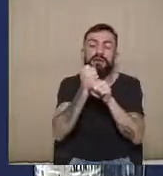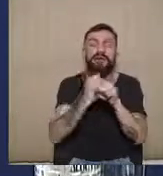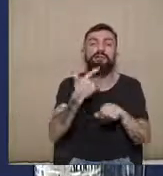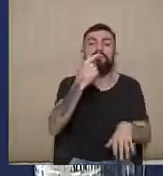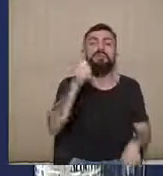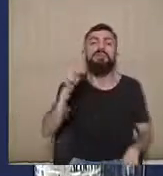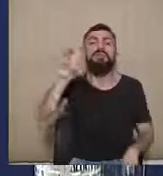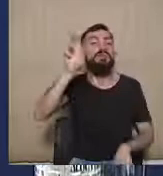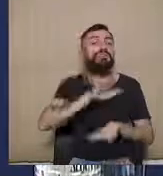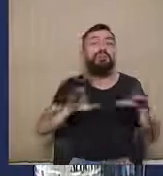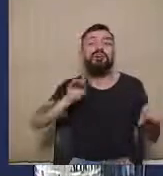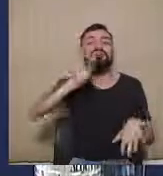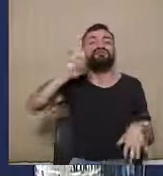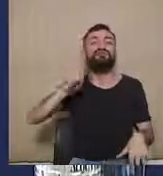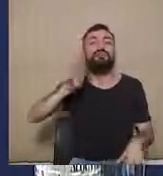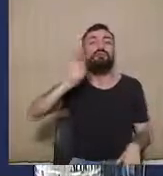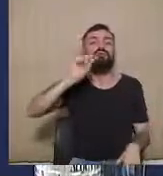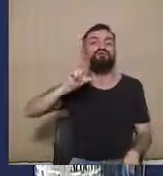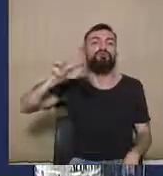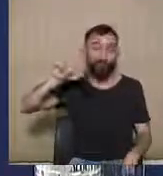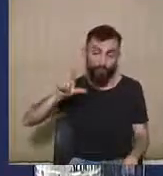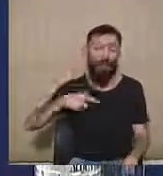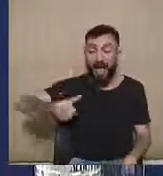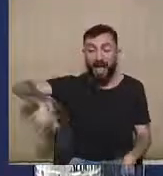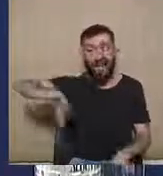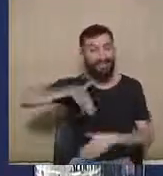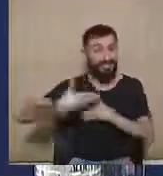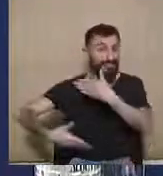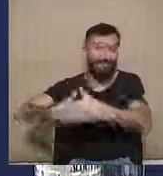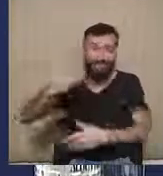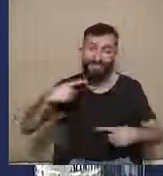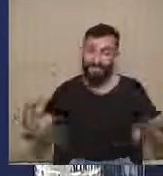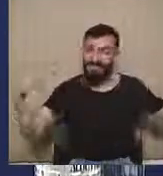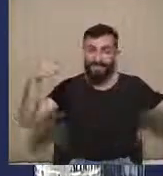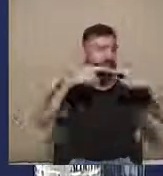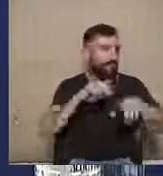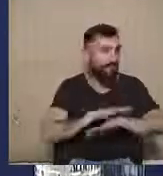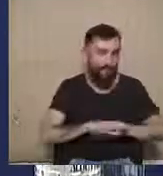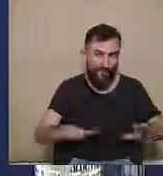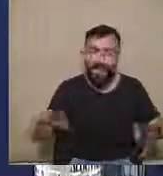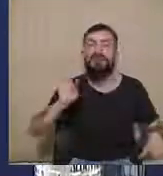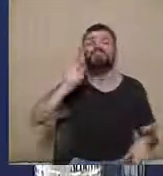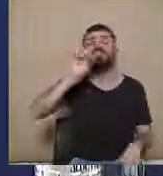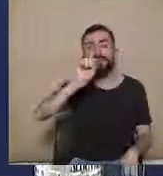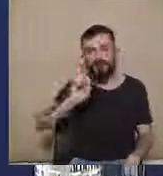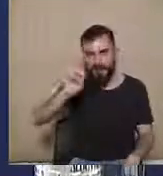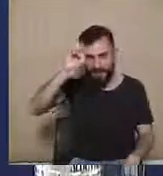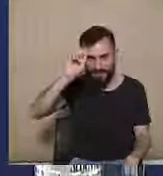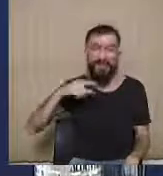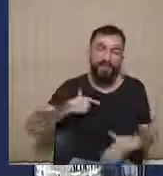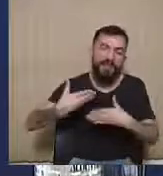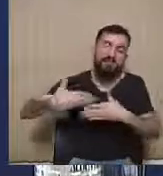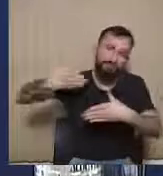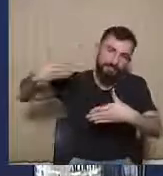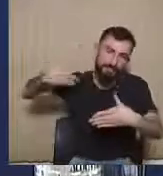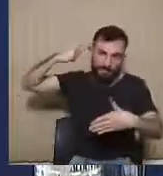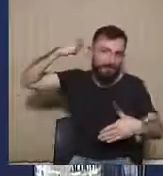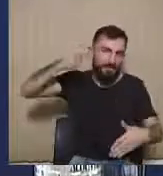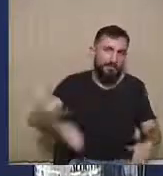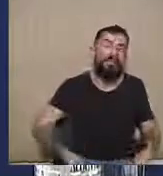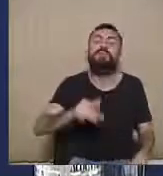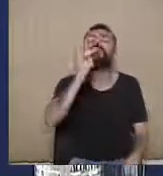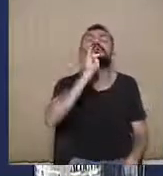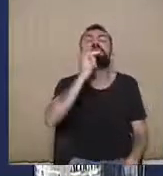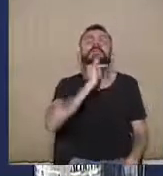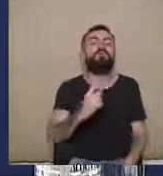úteis. Como nós vimos, para nós essa regra não vale, e temos vários precedentes do TSE nesse sentido, apenas aqui para a gente ilustrar um, para a gente